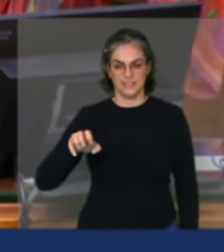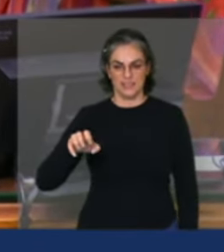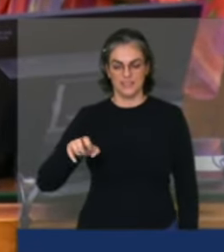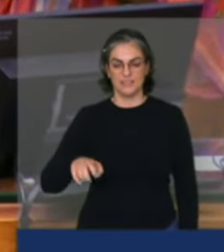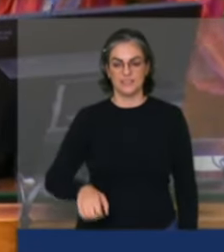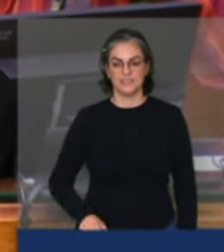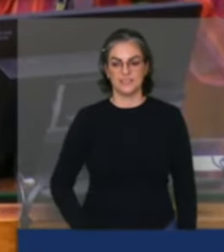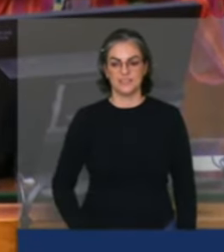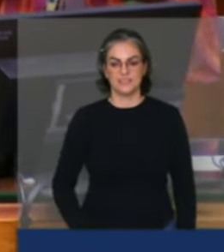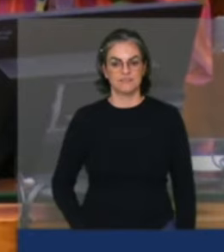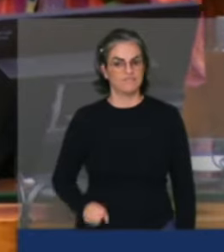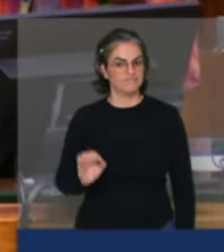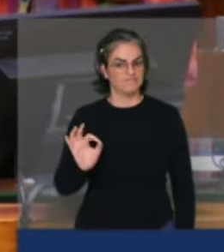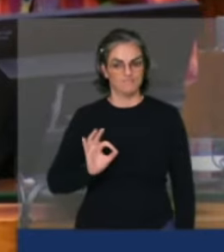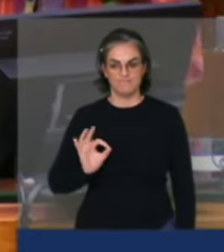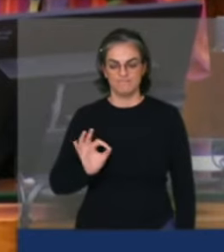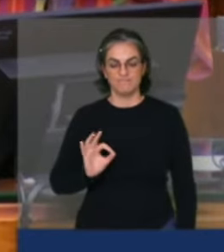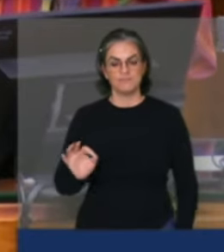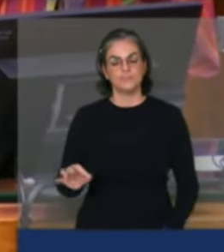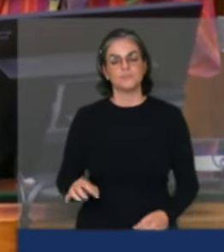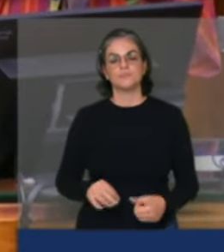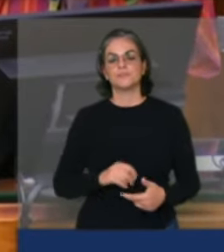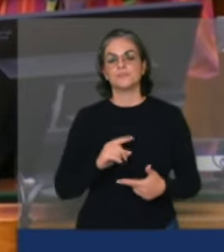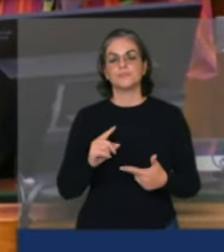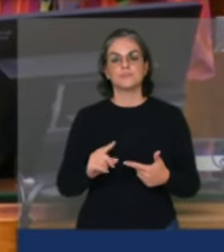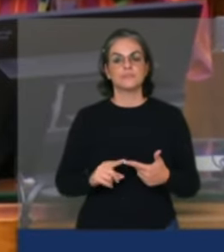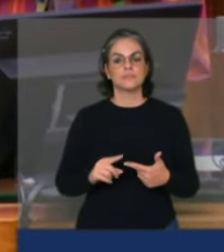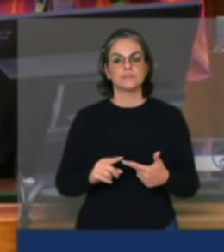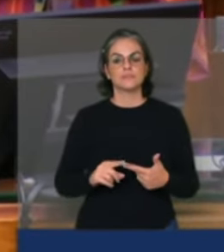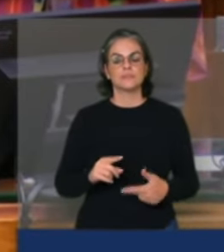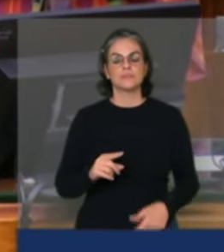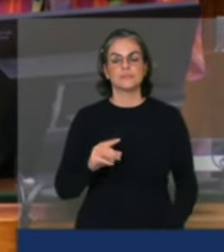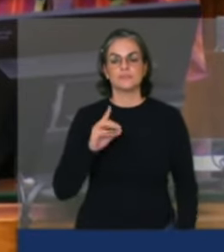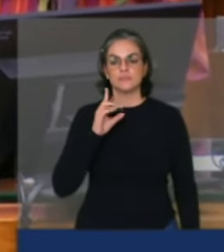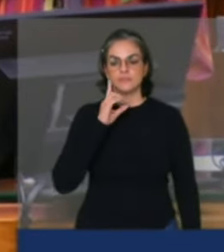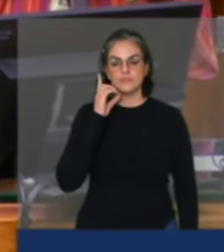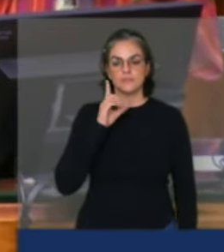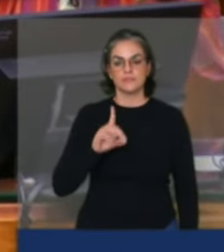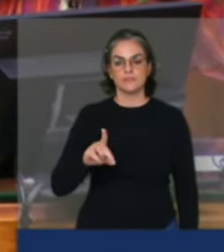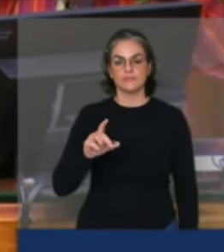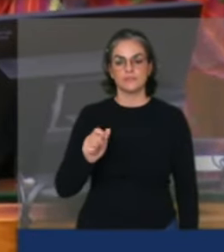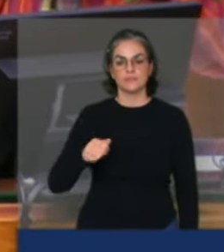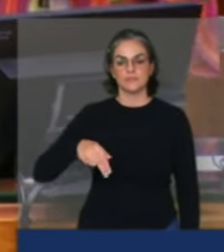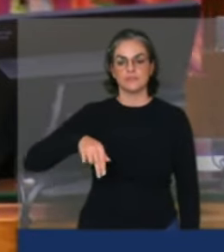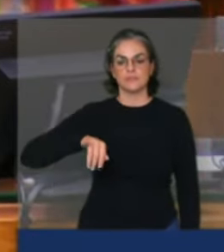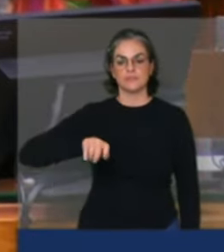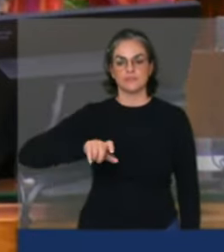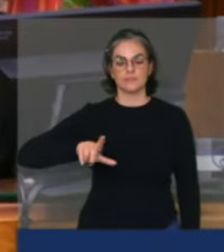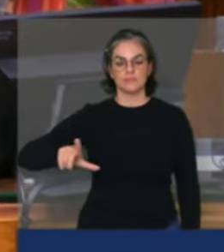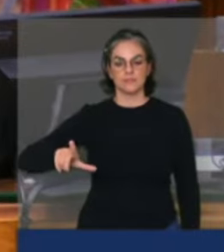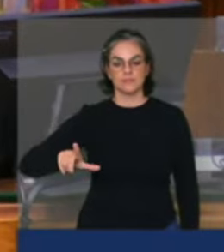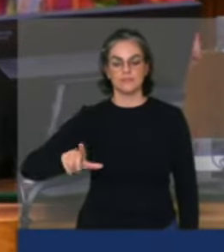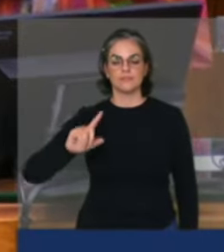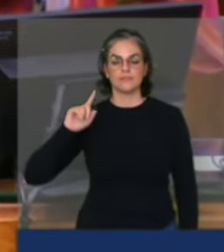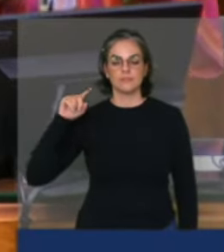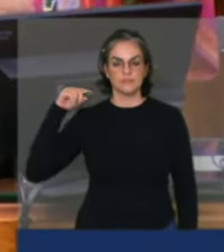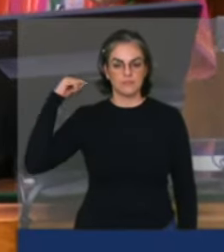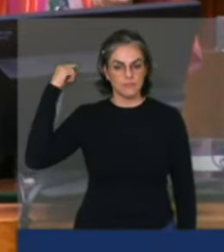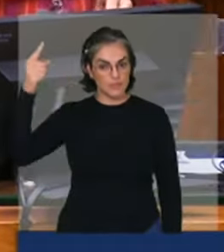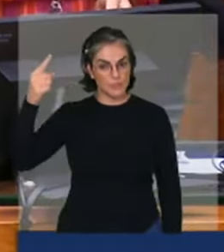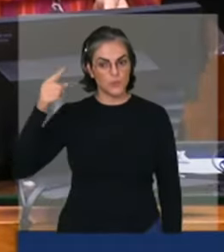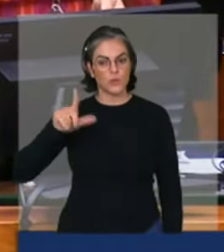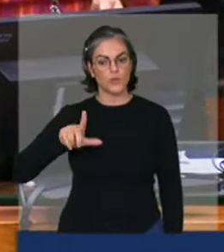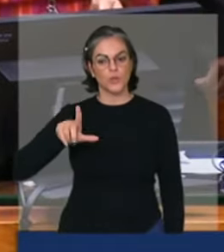não se encontra em segundo colega deputado Daniel Almeida e logo em seguida deputado